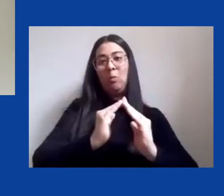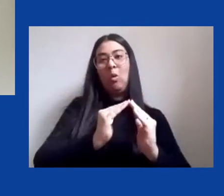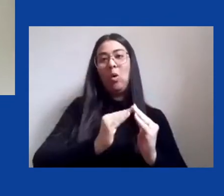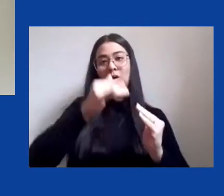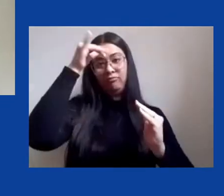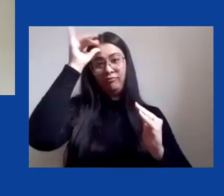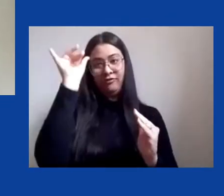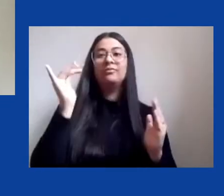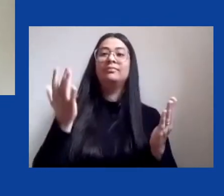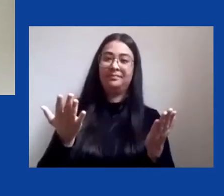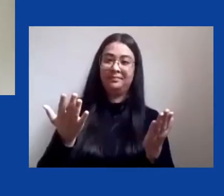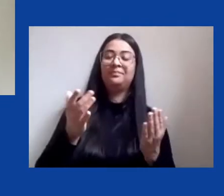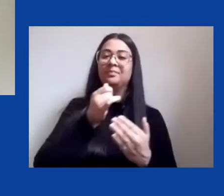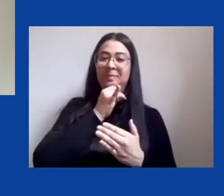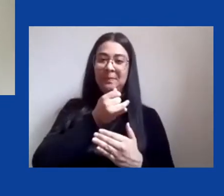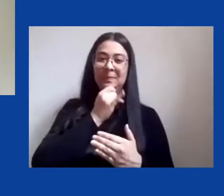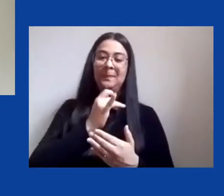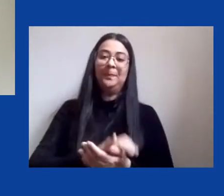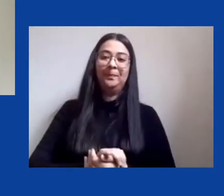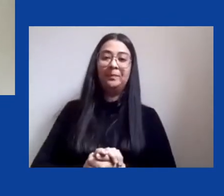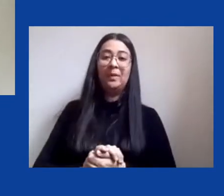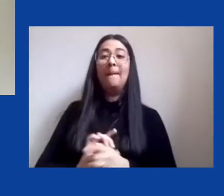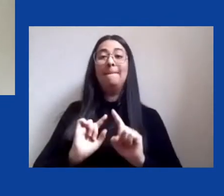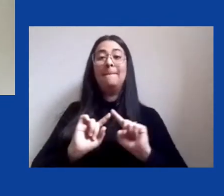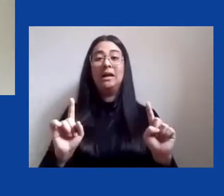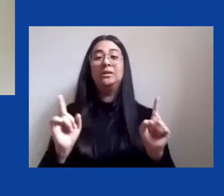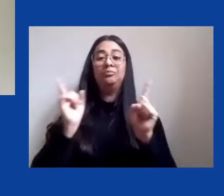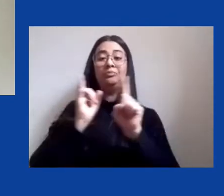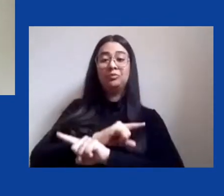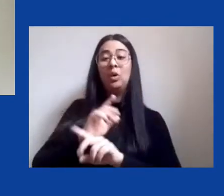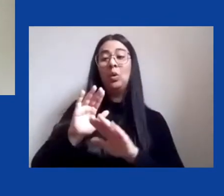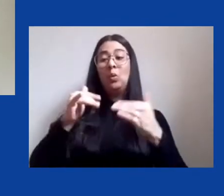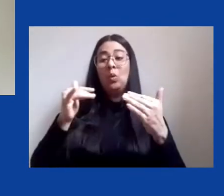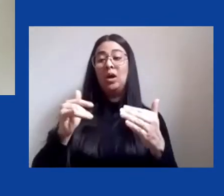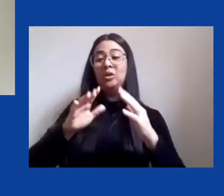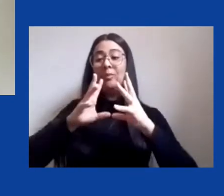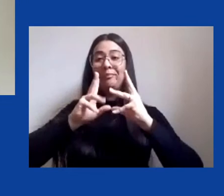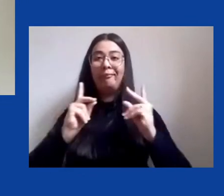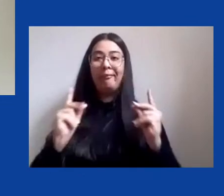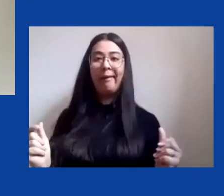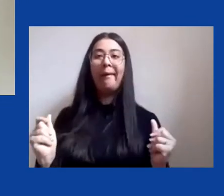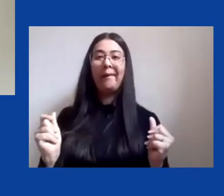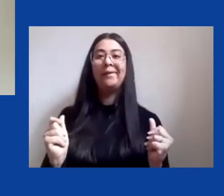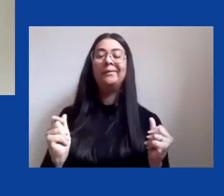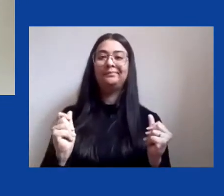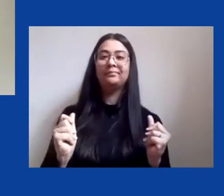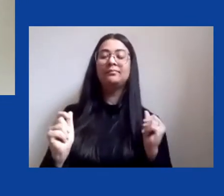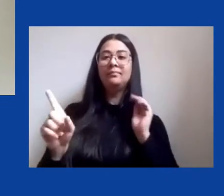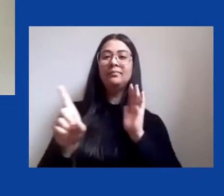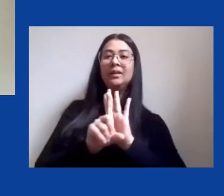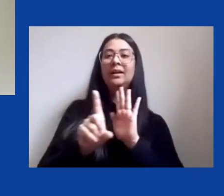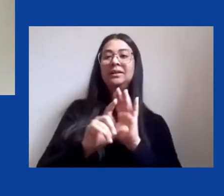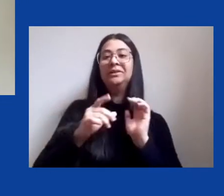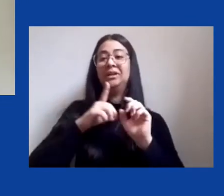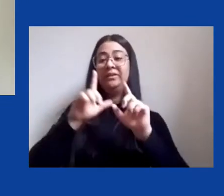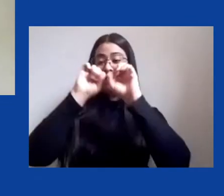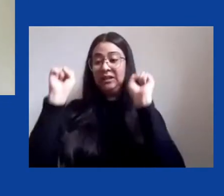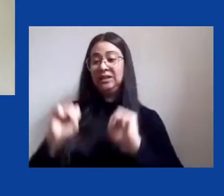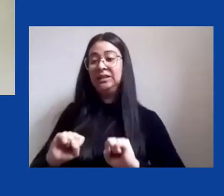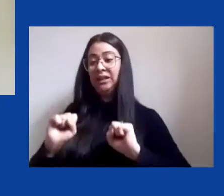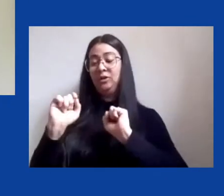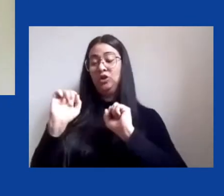ou física os opositores e ao eliminar as mediações propiciadas pelo sistema de regulação ambiental,